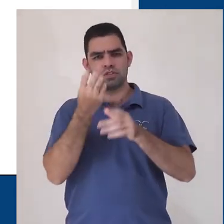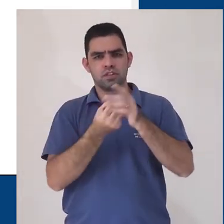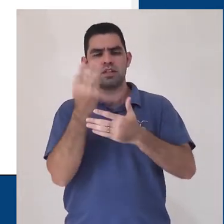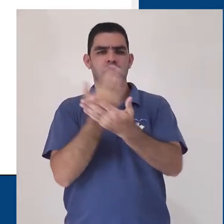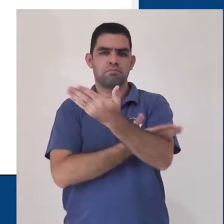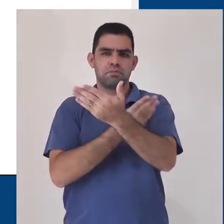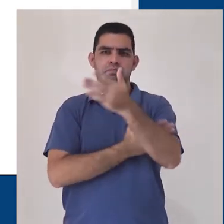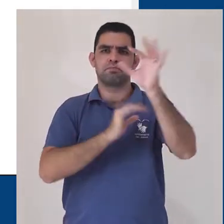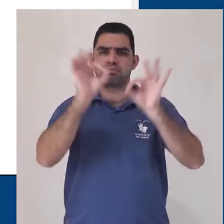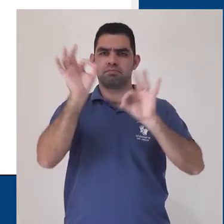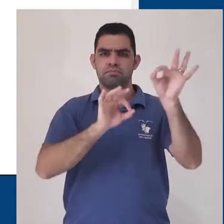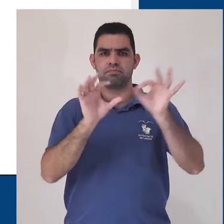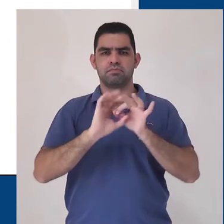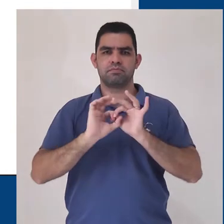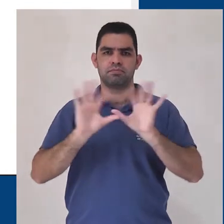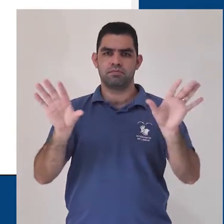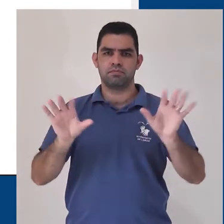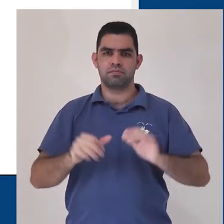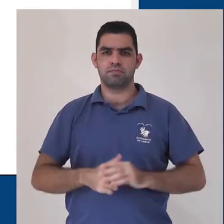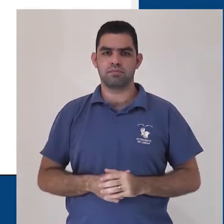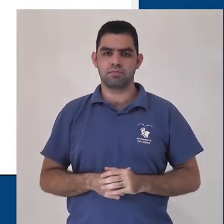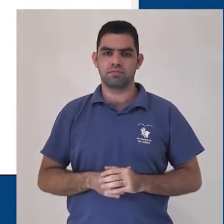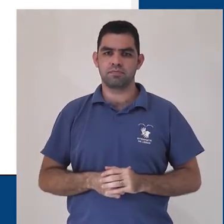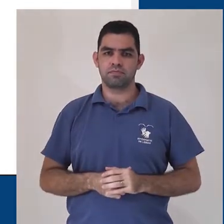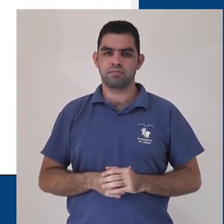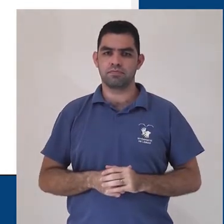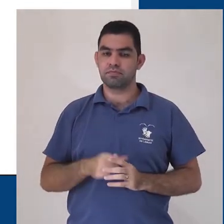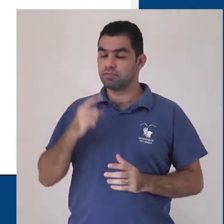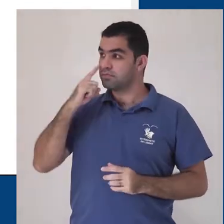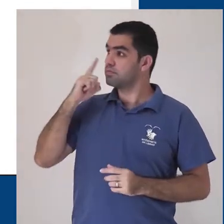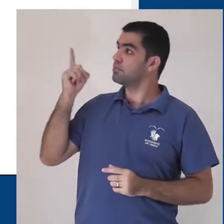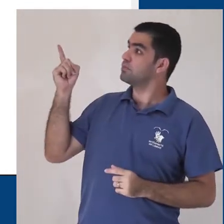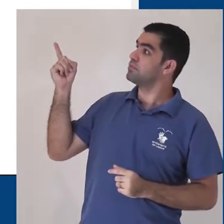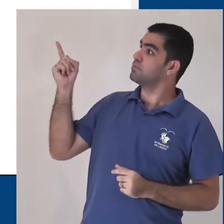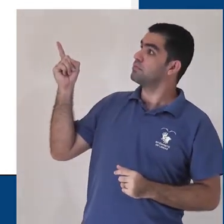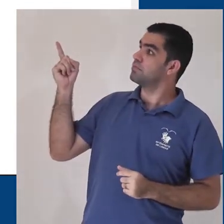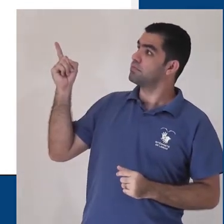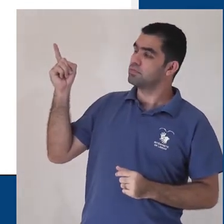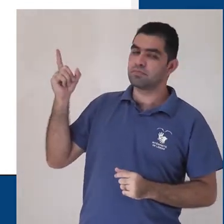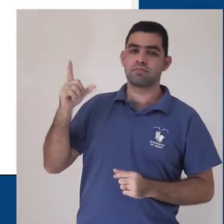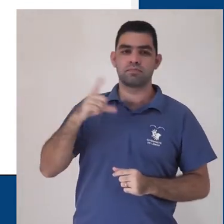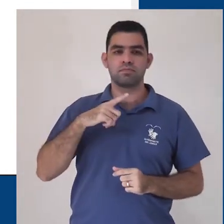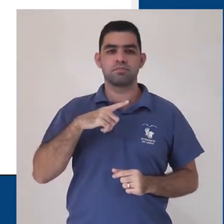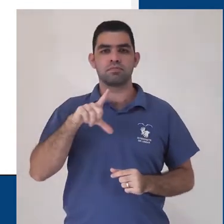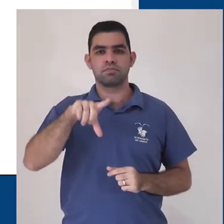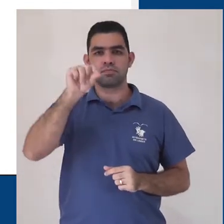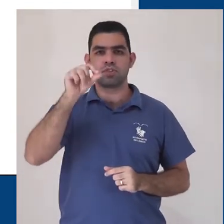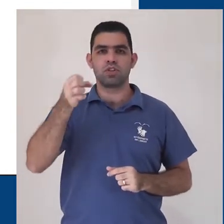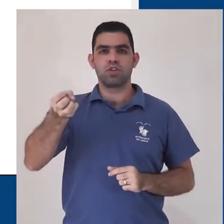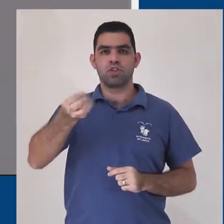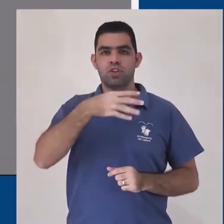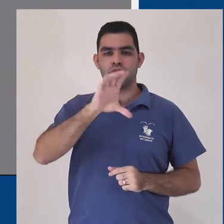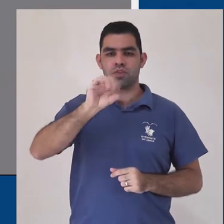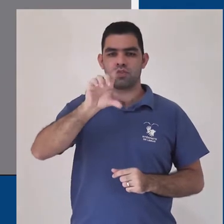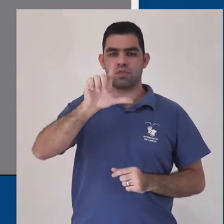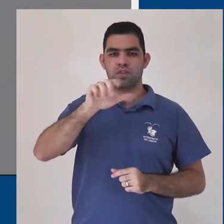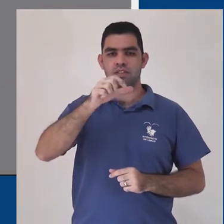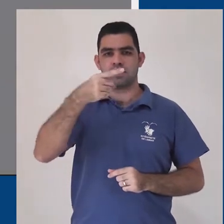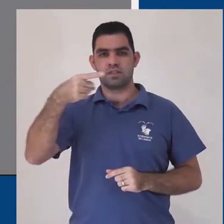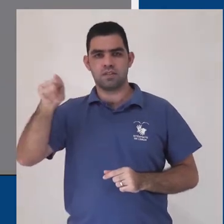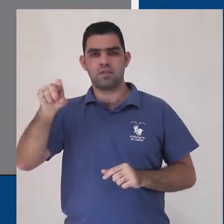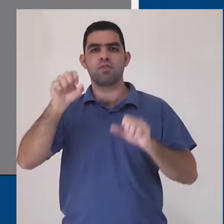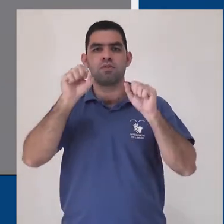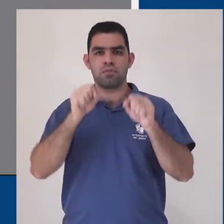e dividi-las como quisermos. No canto esquerdo da tela, temos a opção nova coleção. E quando clicamos,